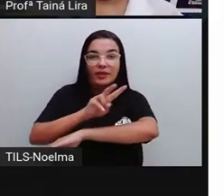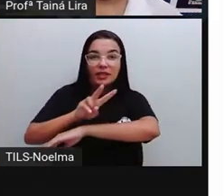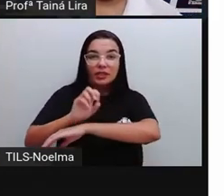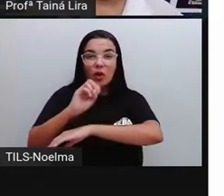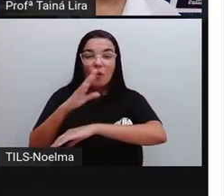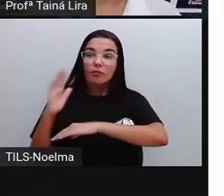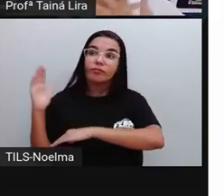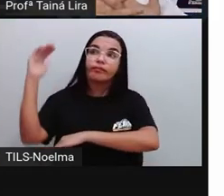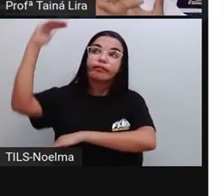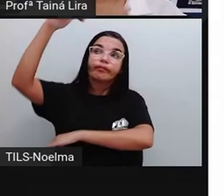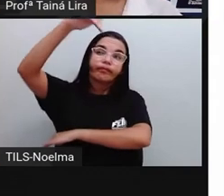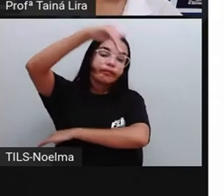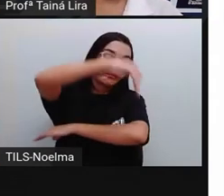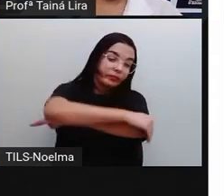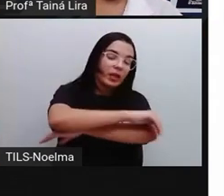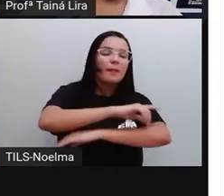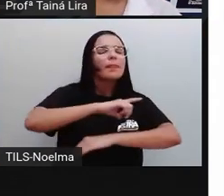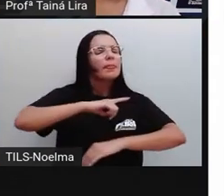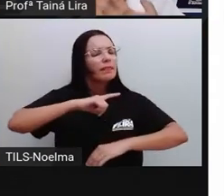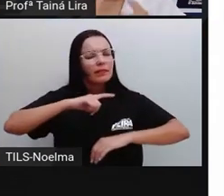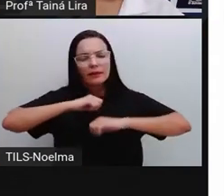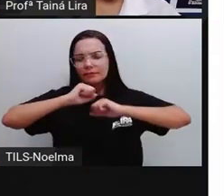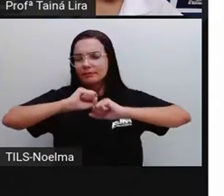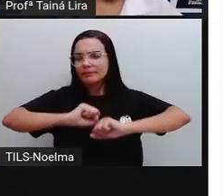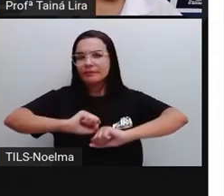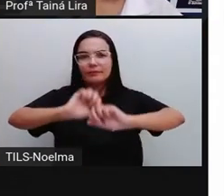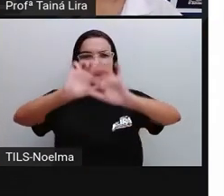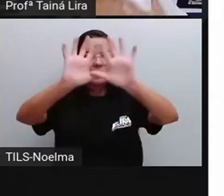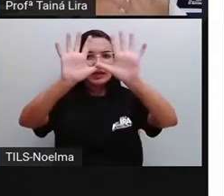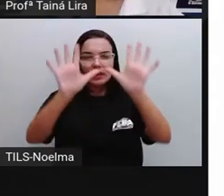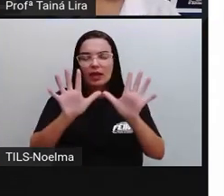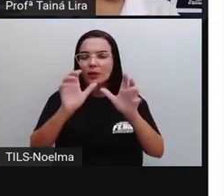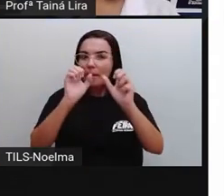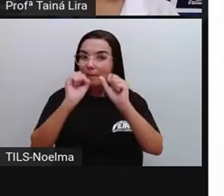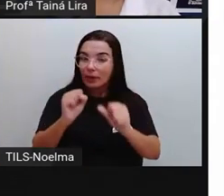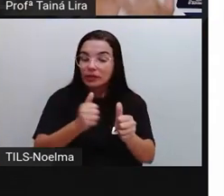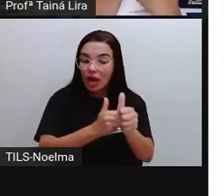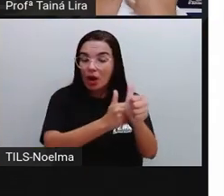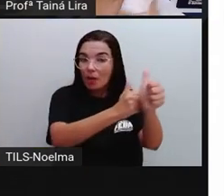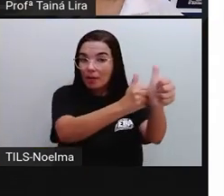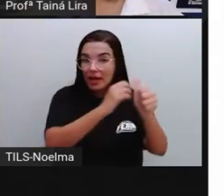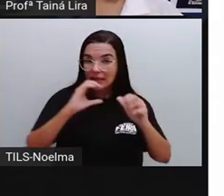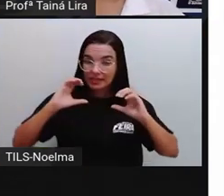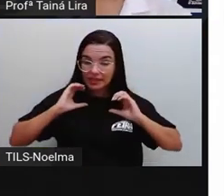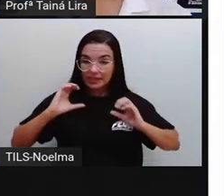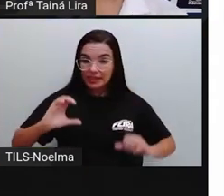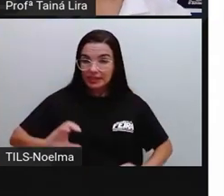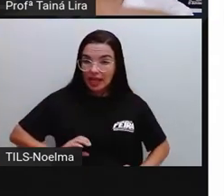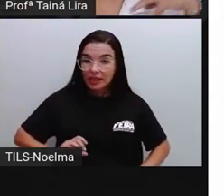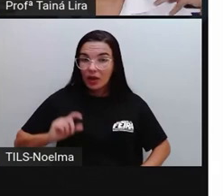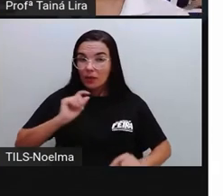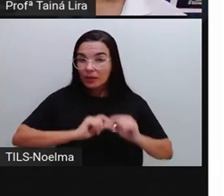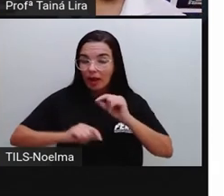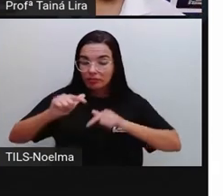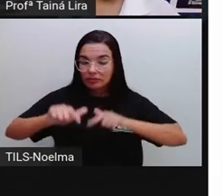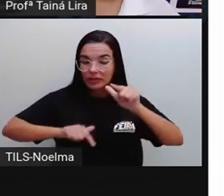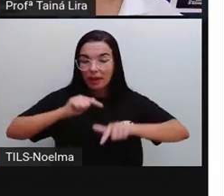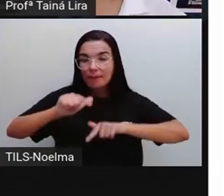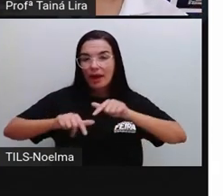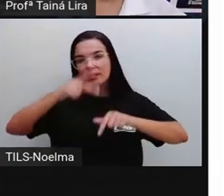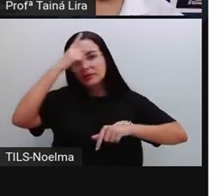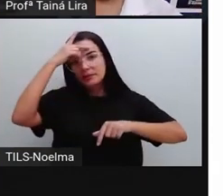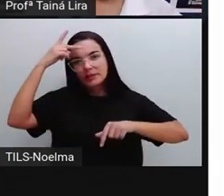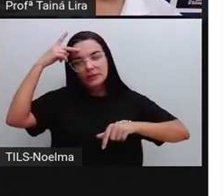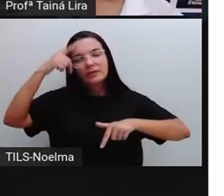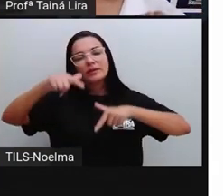alguma melhoria. Então, a gente, enquanto cidadão, consegue acompanhar o trabalho das pessoas aí que